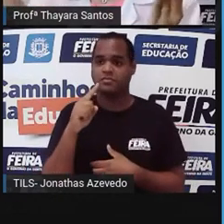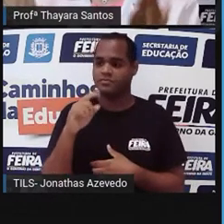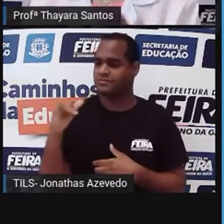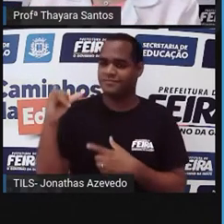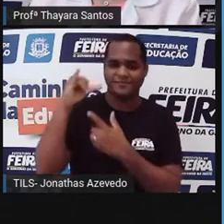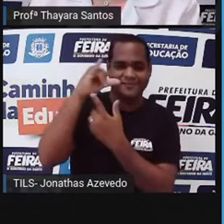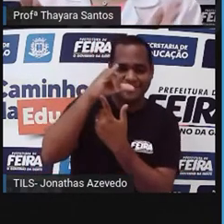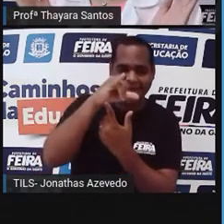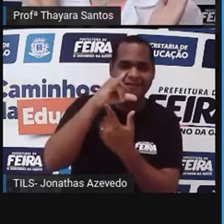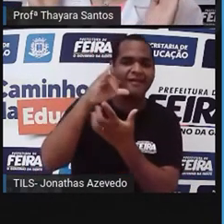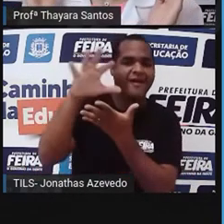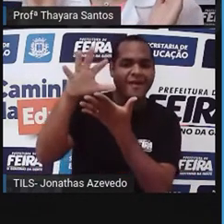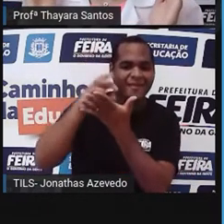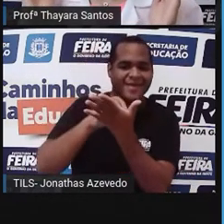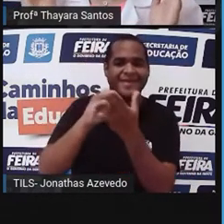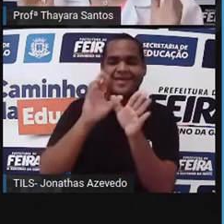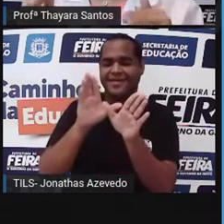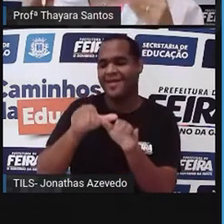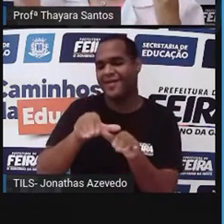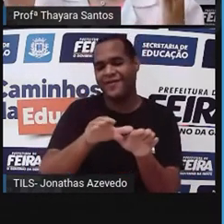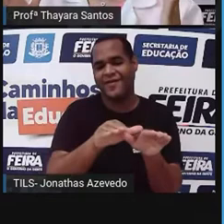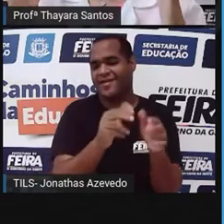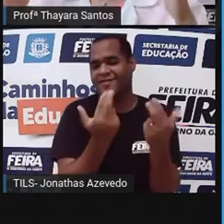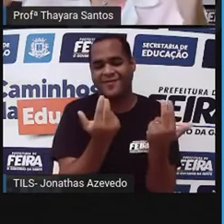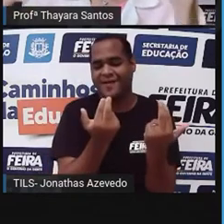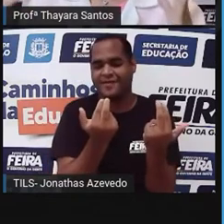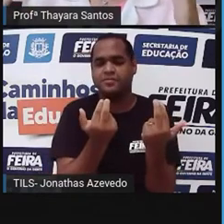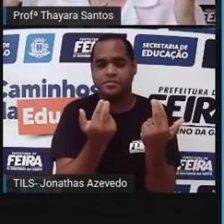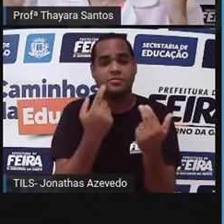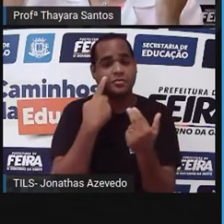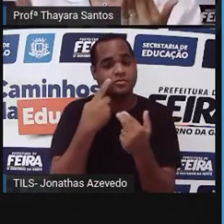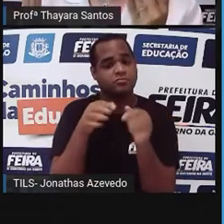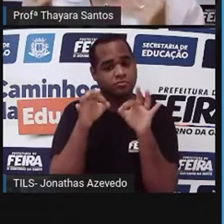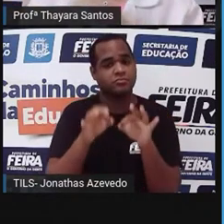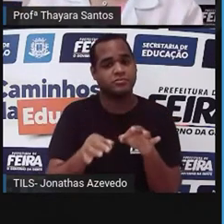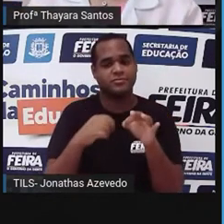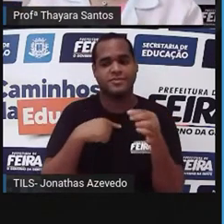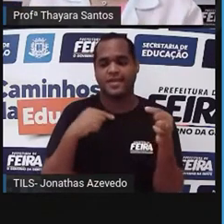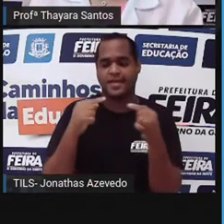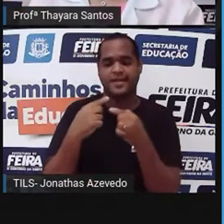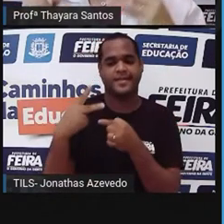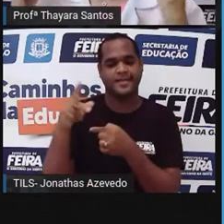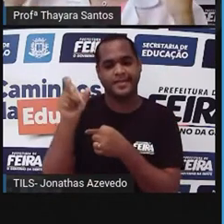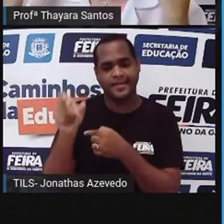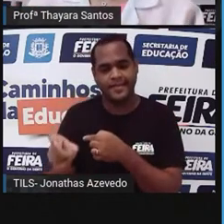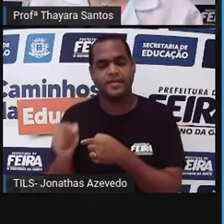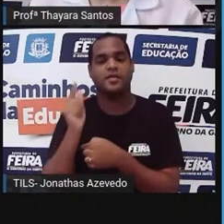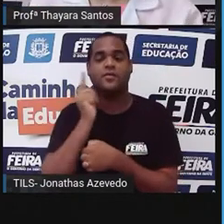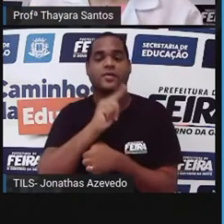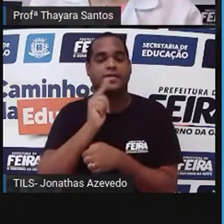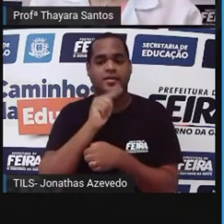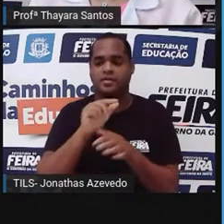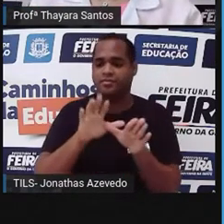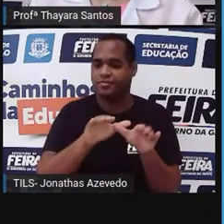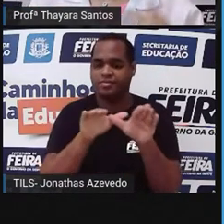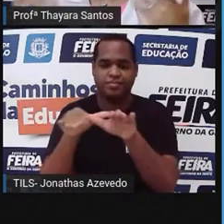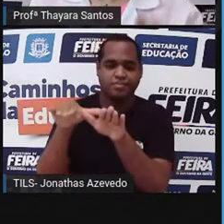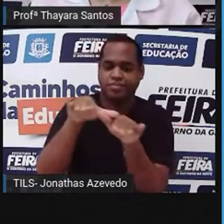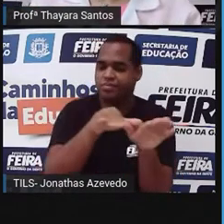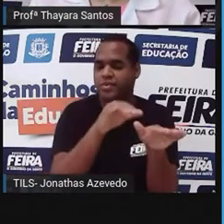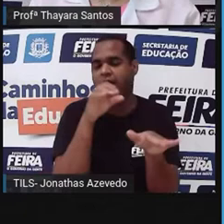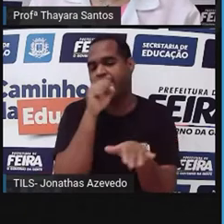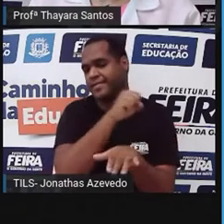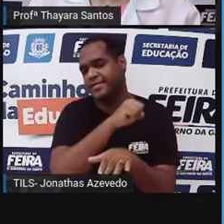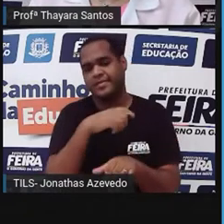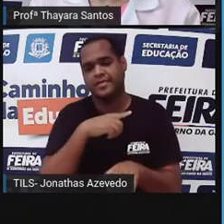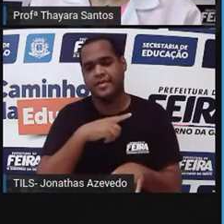imitam o design das aves, né? Que é justamente aquele modelo ali ideal para que ela consiga se locomover rapidamente. E